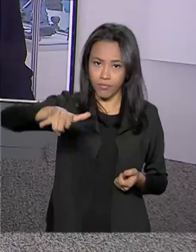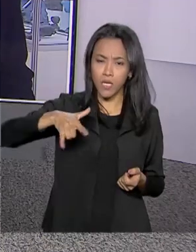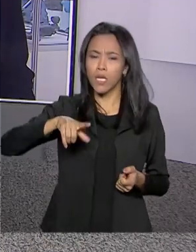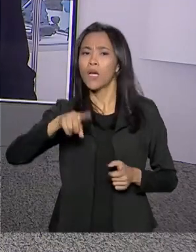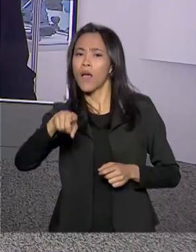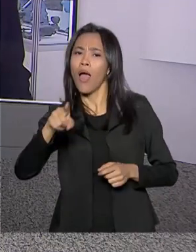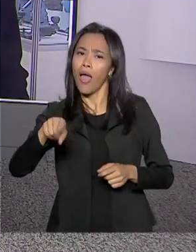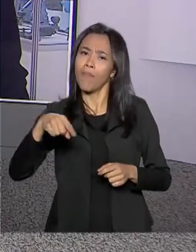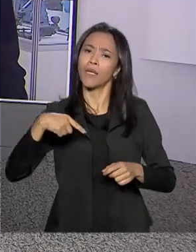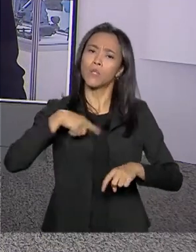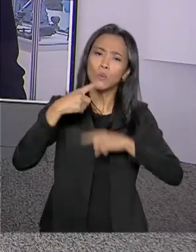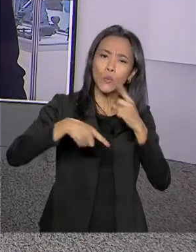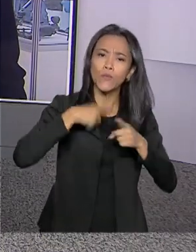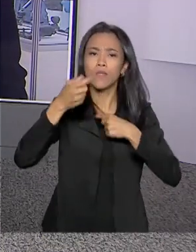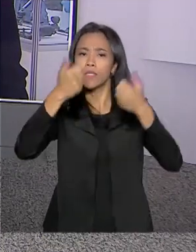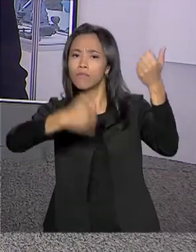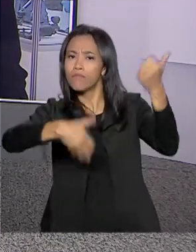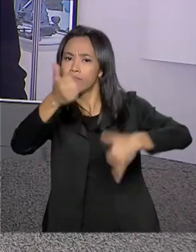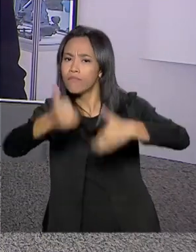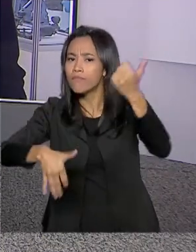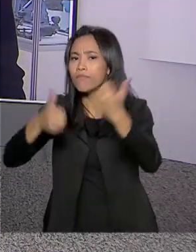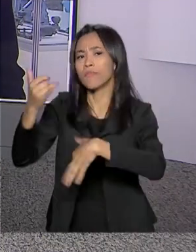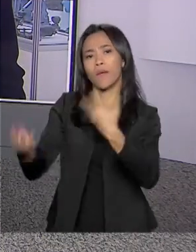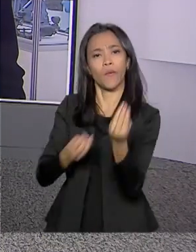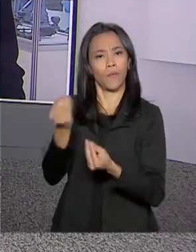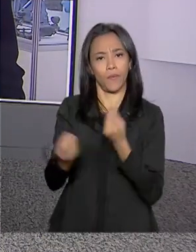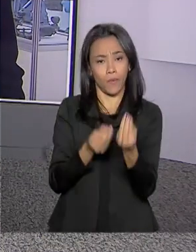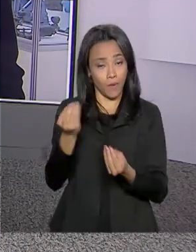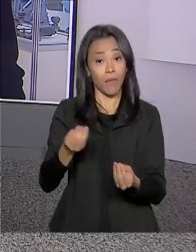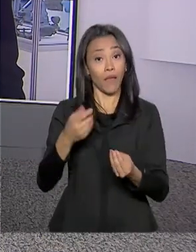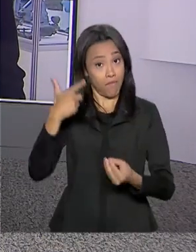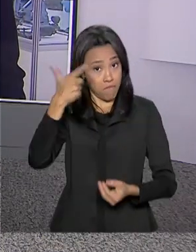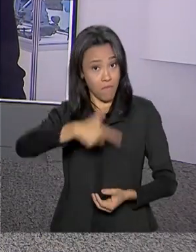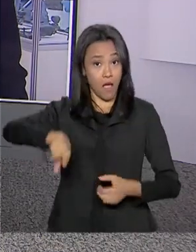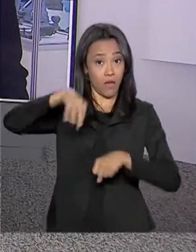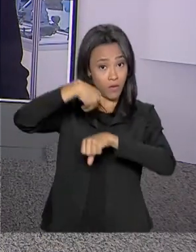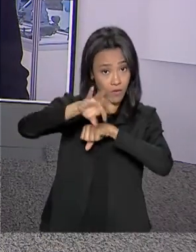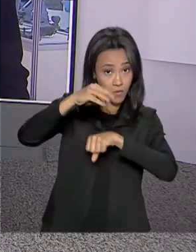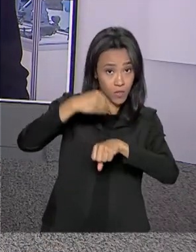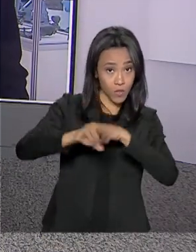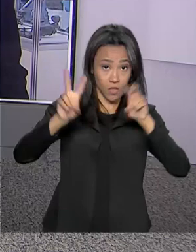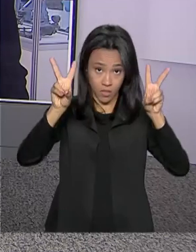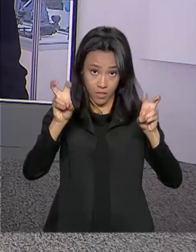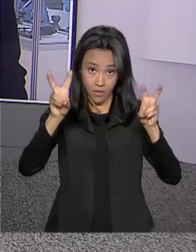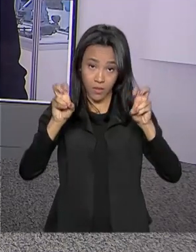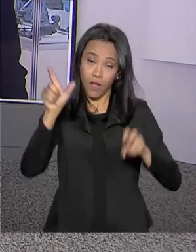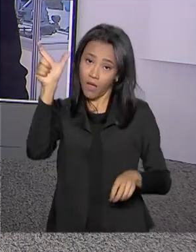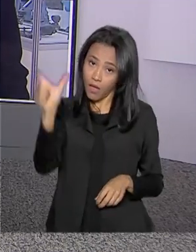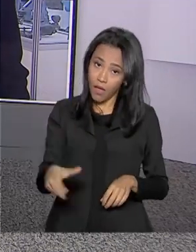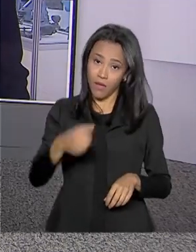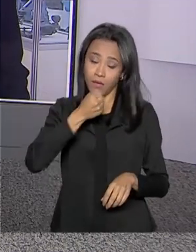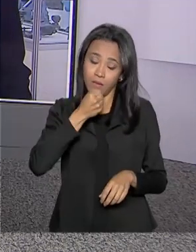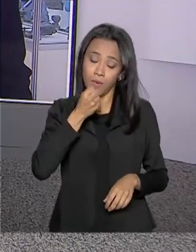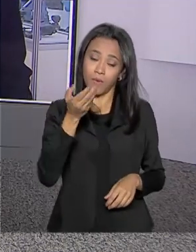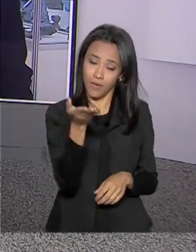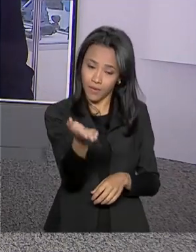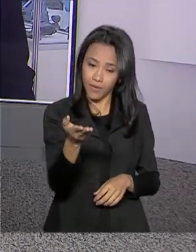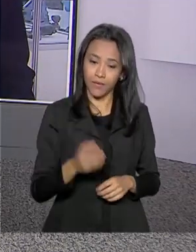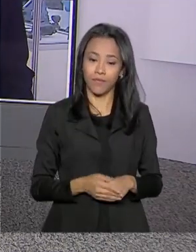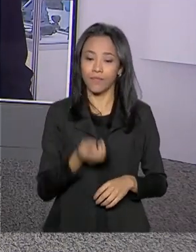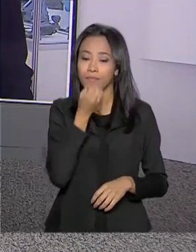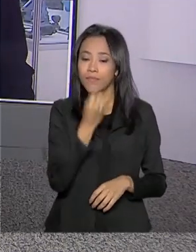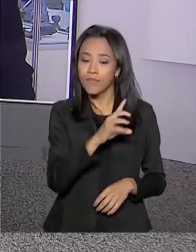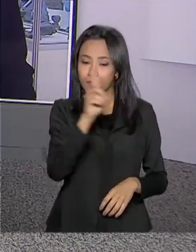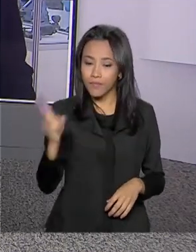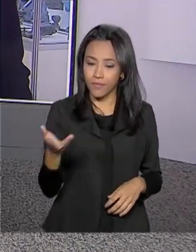sobre as aeronaves remotamente pilotadas. Quem tem mais informações sobre esse assunto é o repórter Ricardo Ferraz. Bom dia para